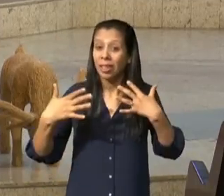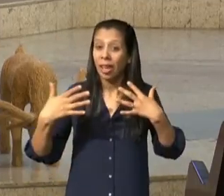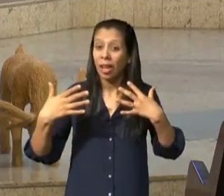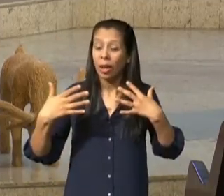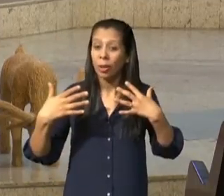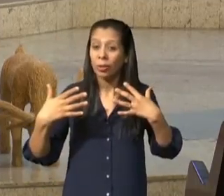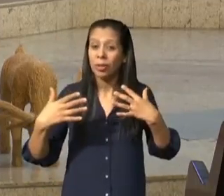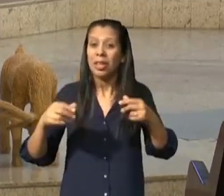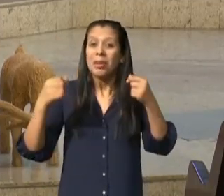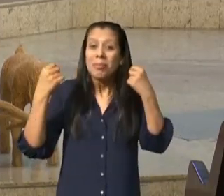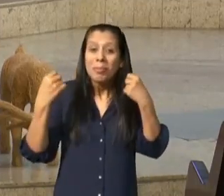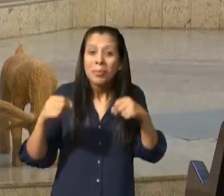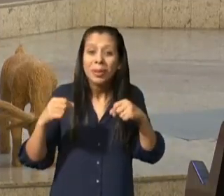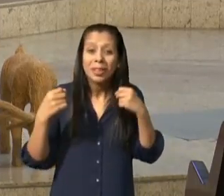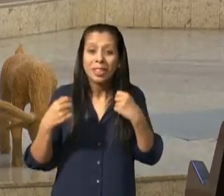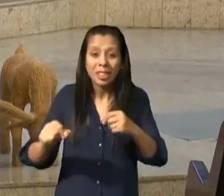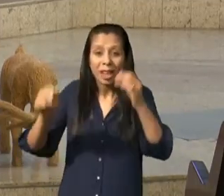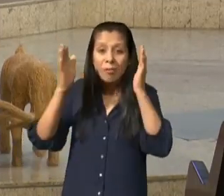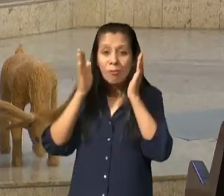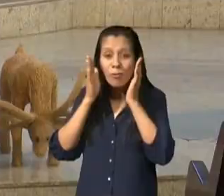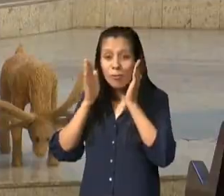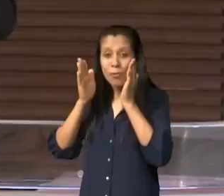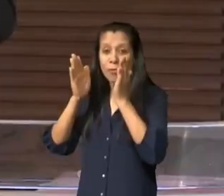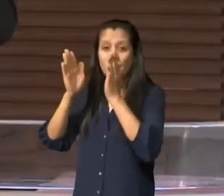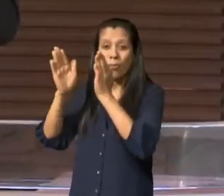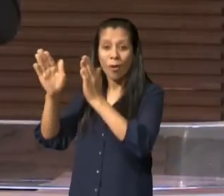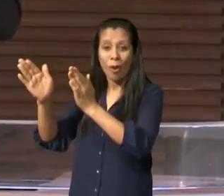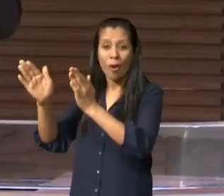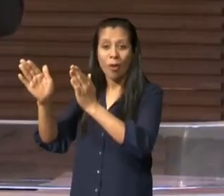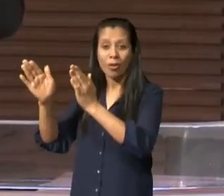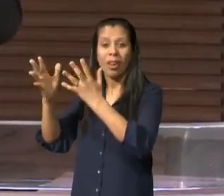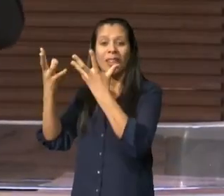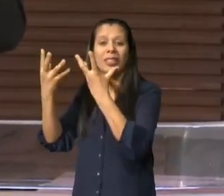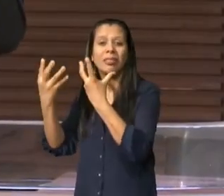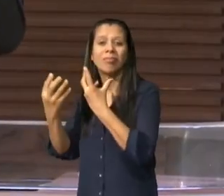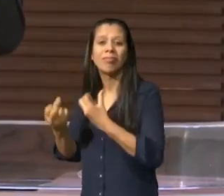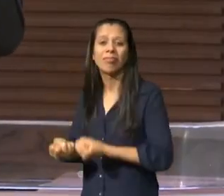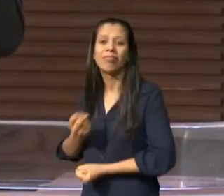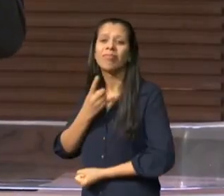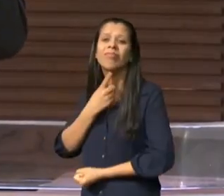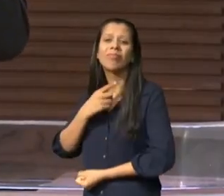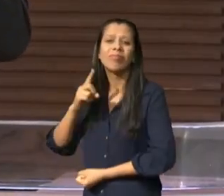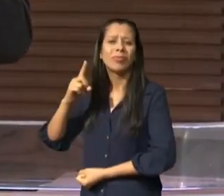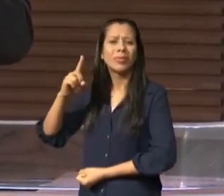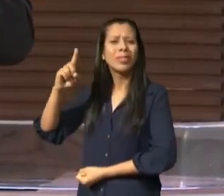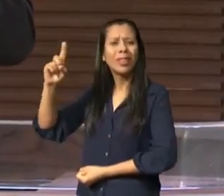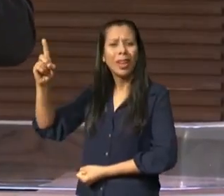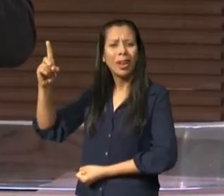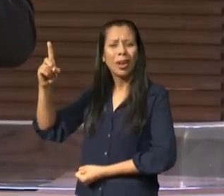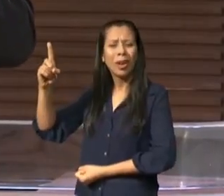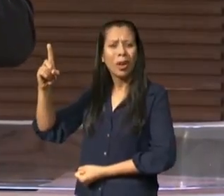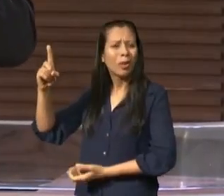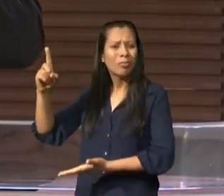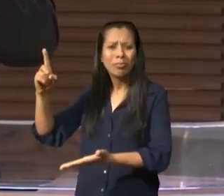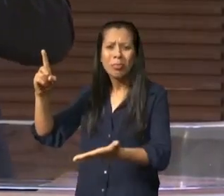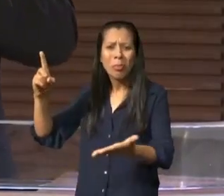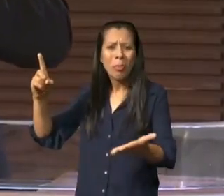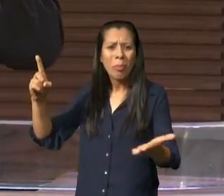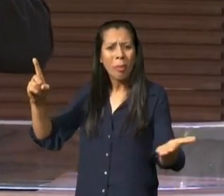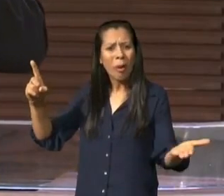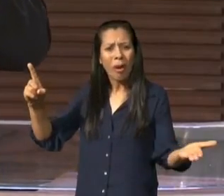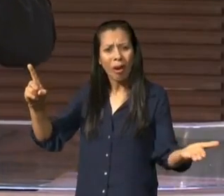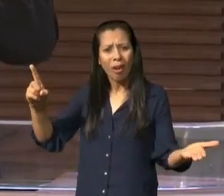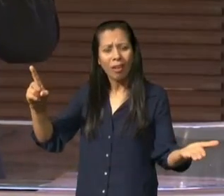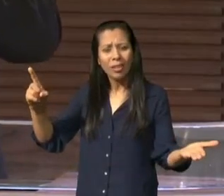perder a eternidade é muito forte e é muito forte porque Deus morreu por nós enviou seu